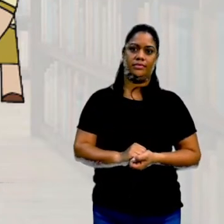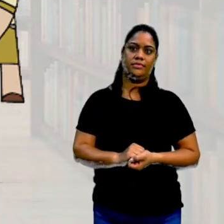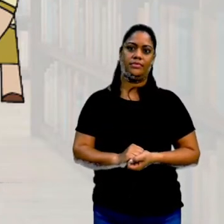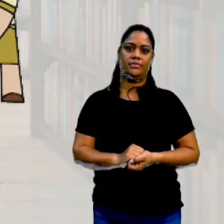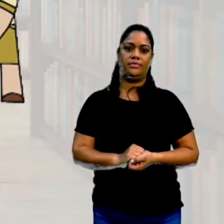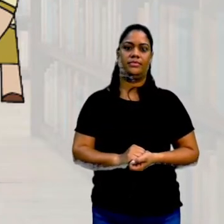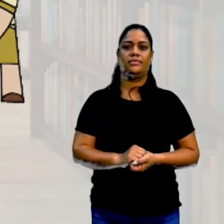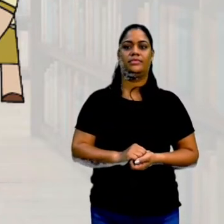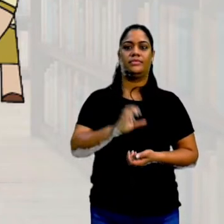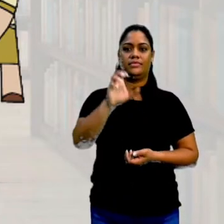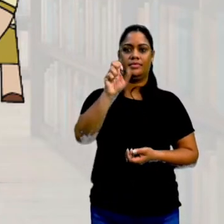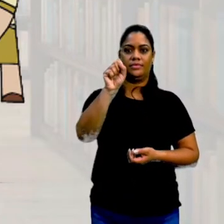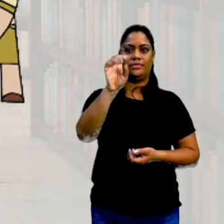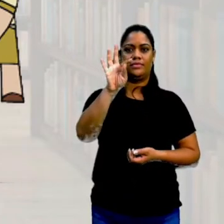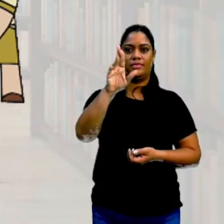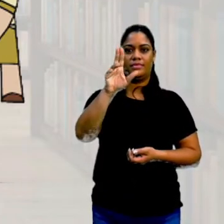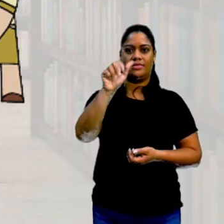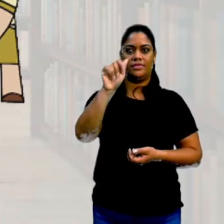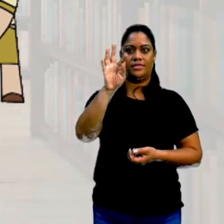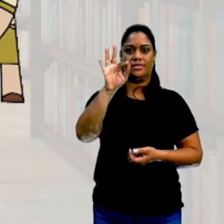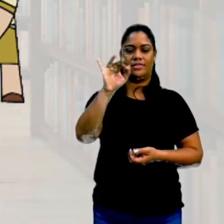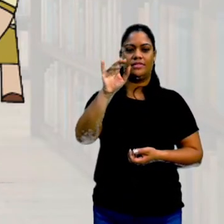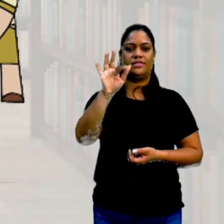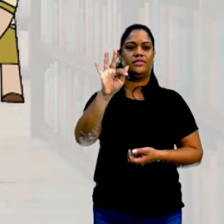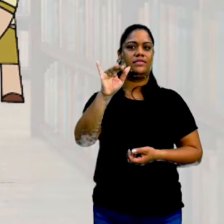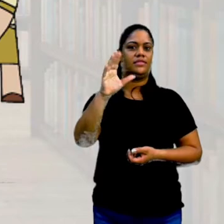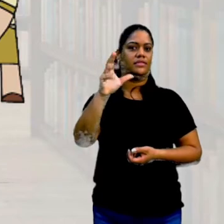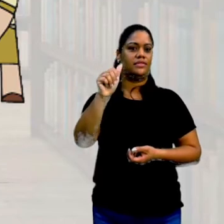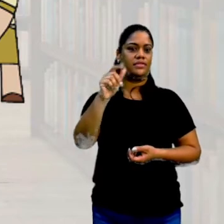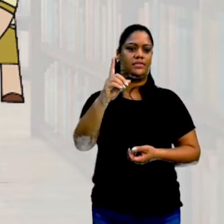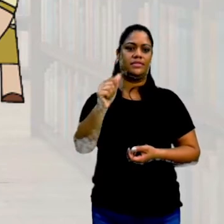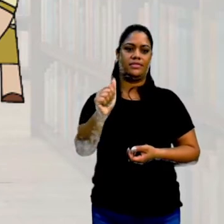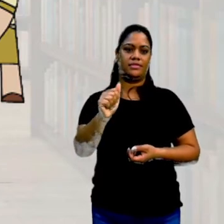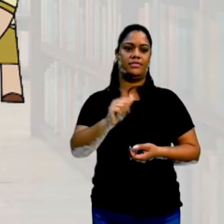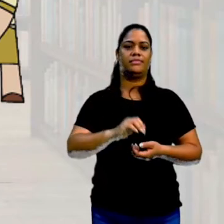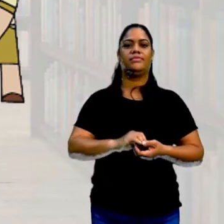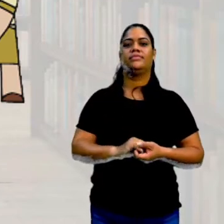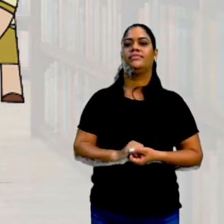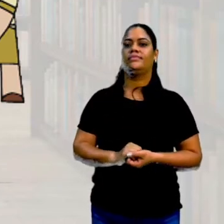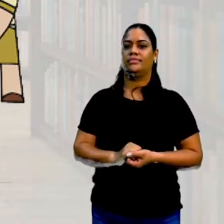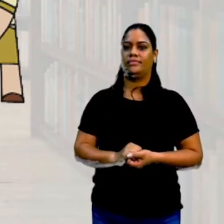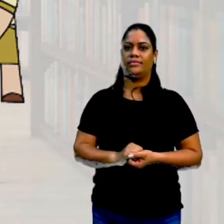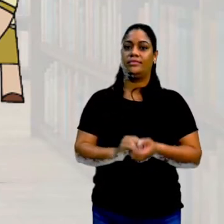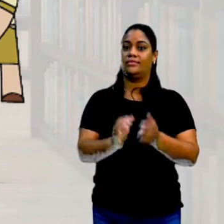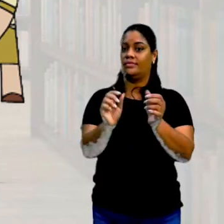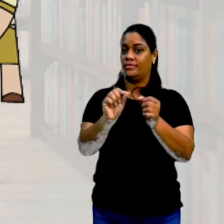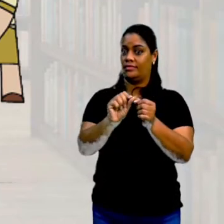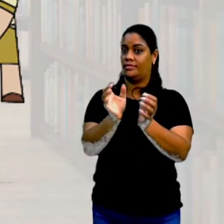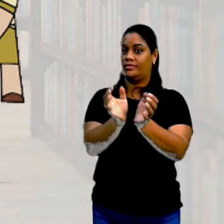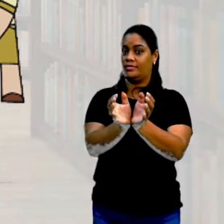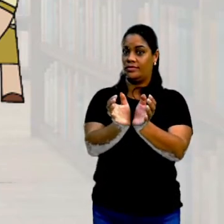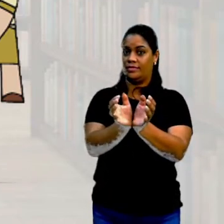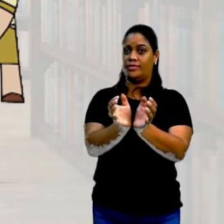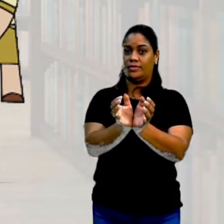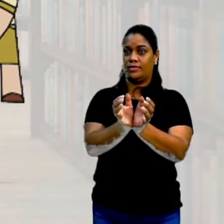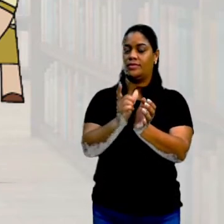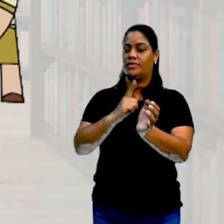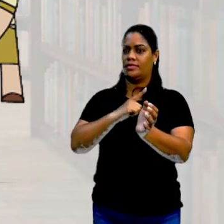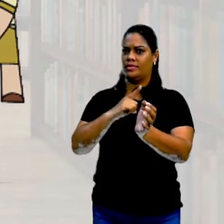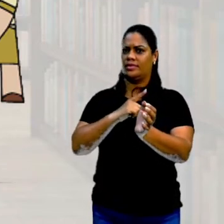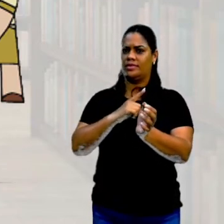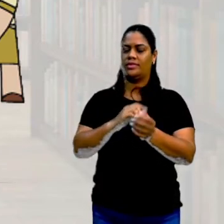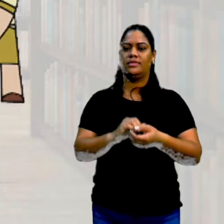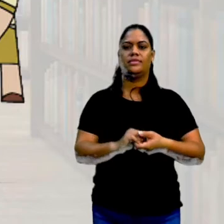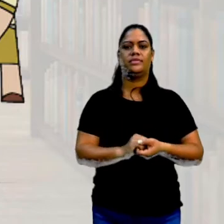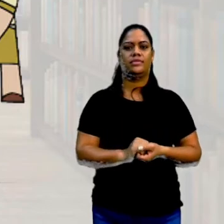proporcional. Esse nome grandão aí é porque a gente observa que tem grupos.